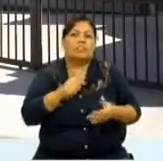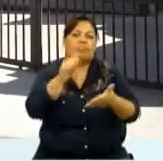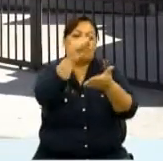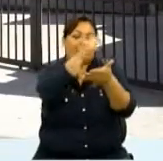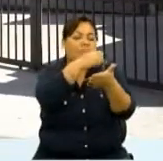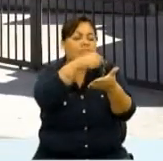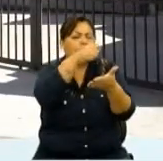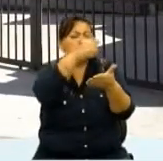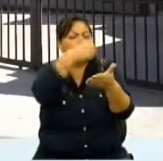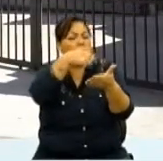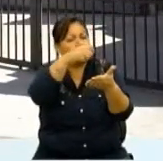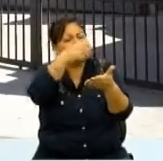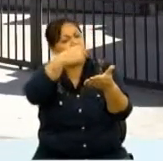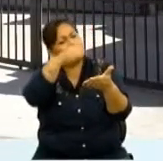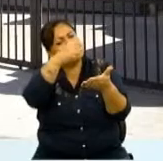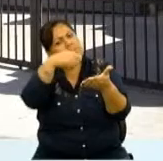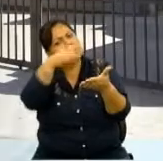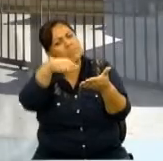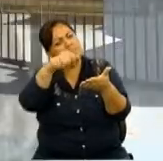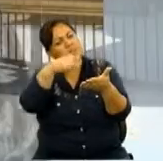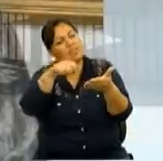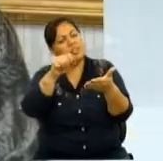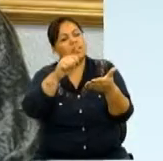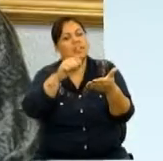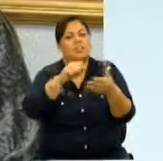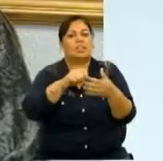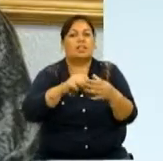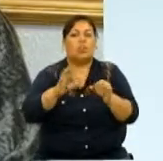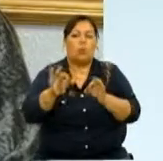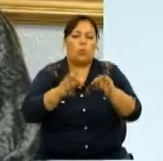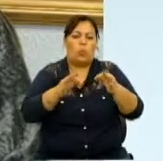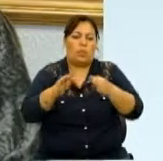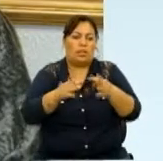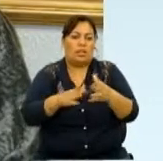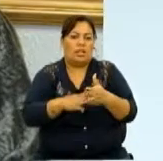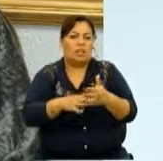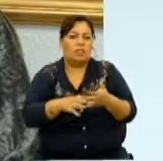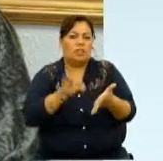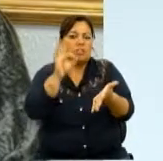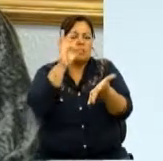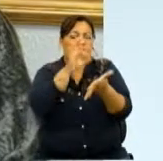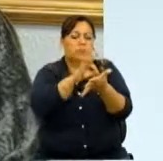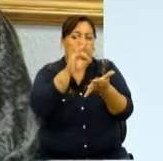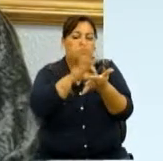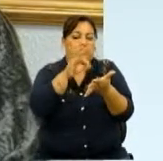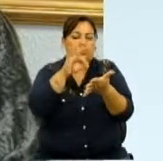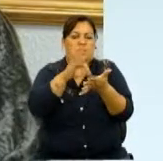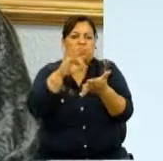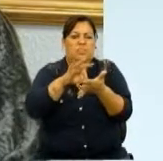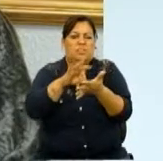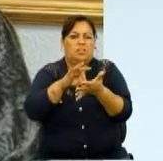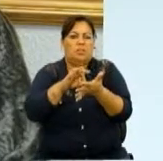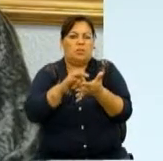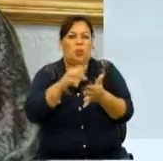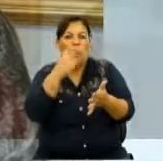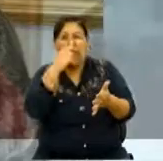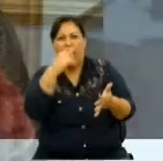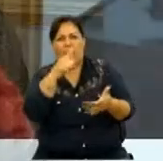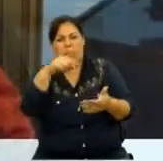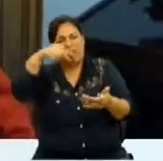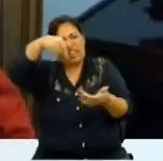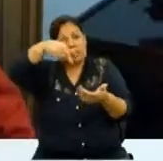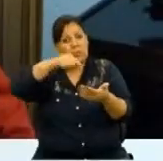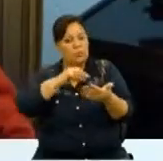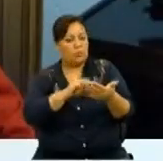E elas pegavam e faziam manualmente, né? Com um aparelho, chama reglete, um aparelho que você usa para perfurar o papel, e